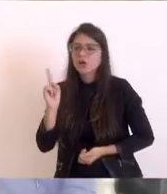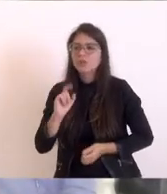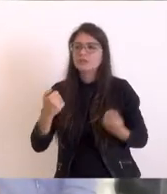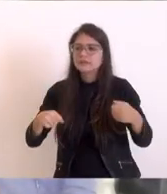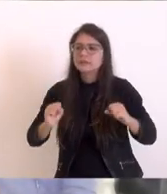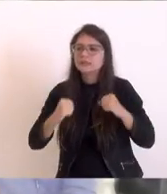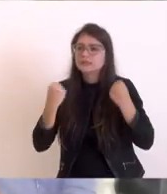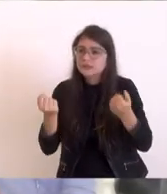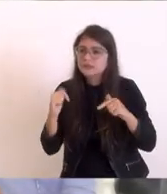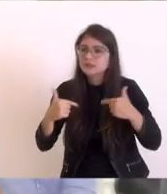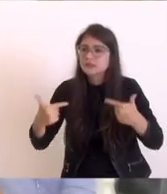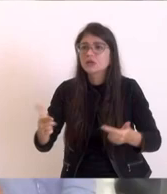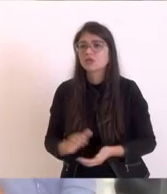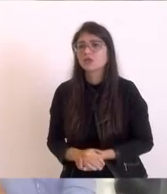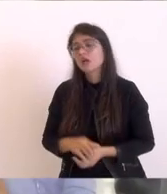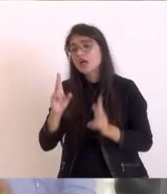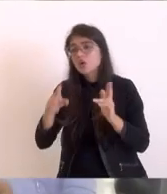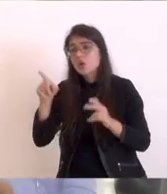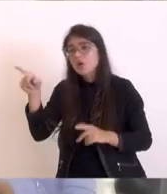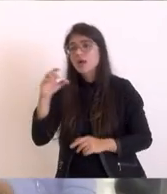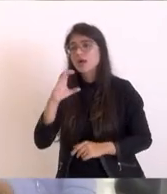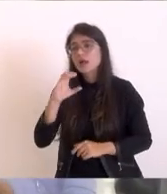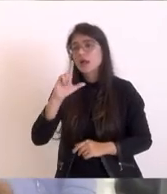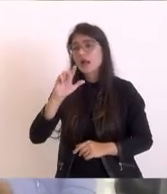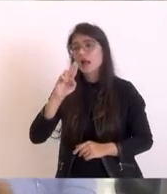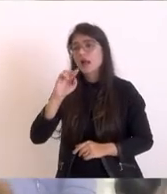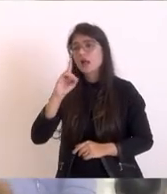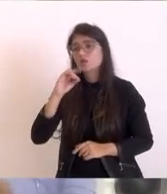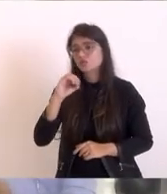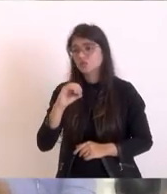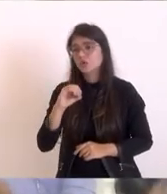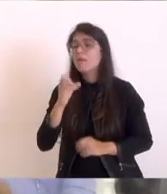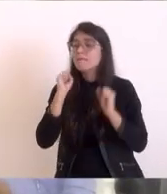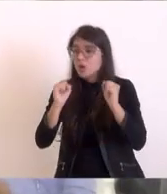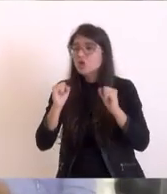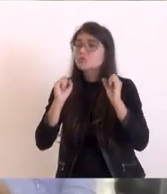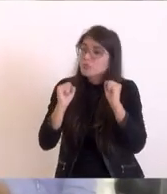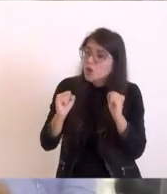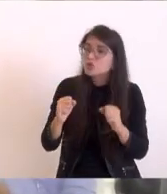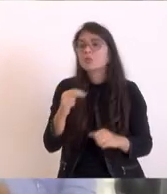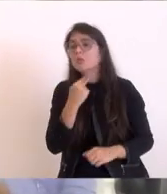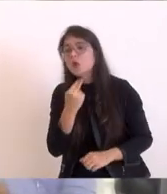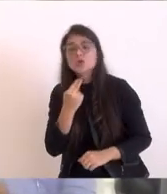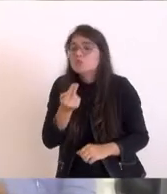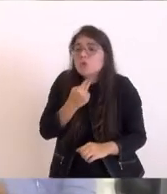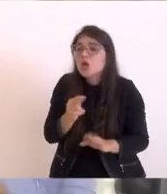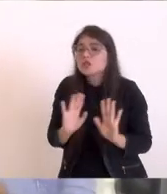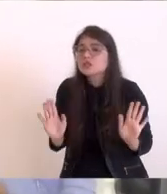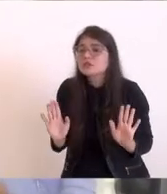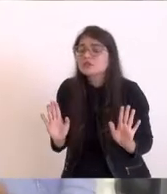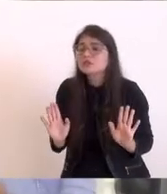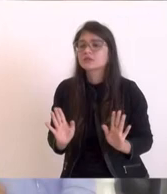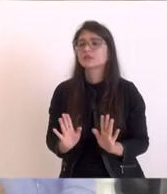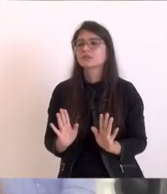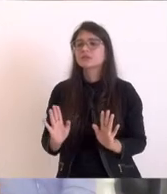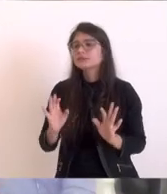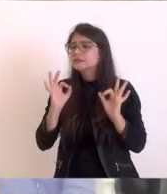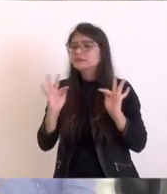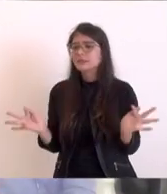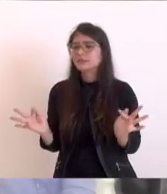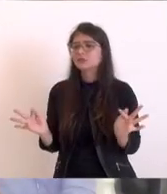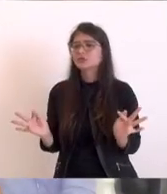pouco. Pode, pode. Se não pode, não pode. Eu vejo ele com umas decisões muito reta. Nós pegamos agora, depois de nove anos,